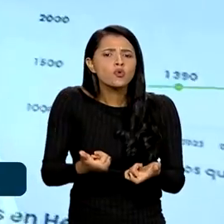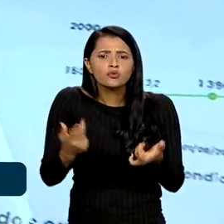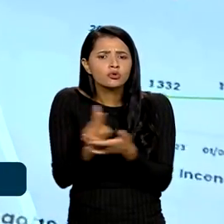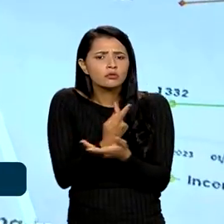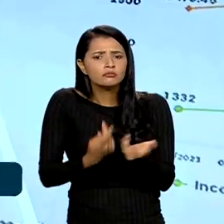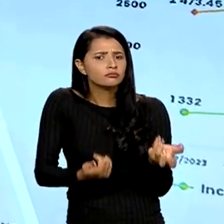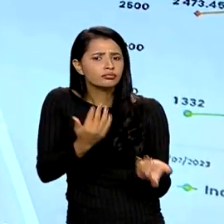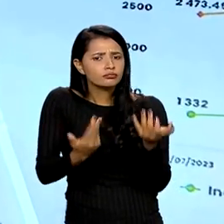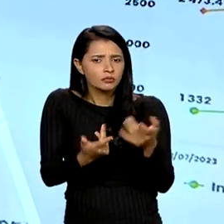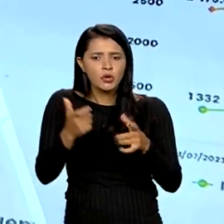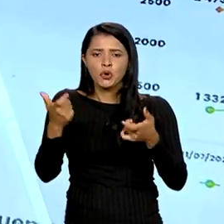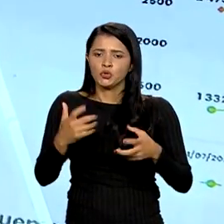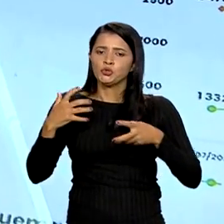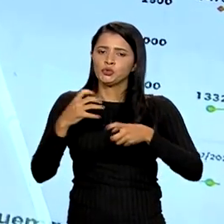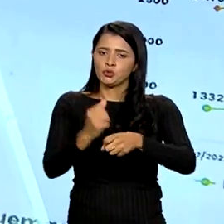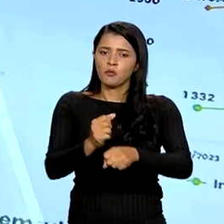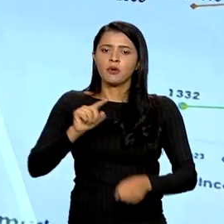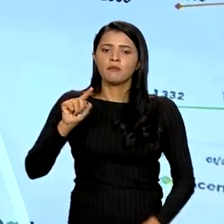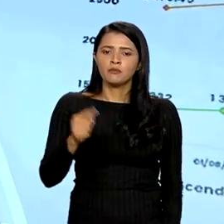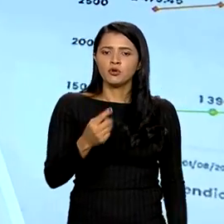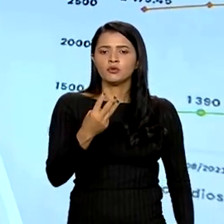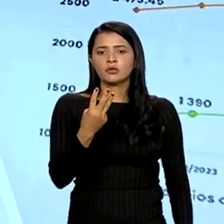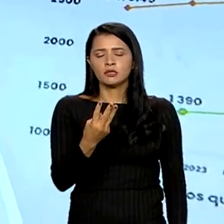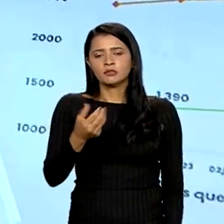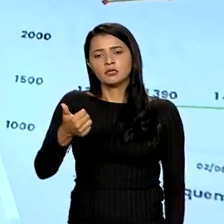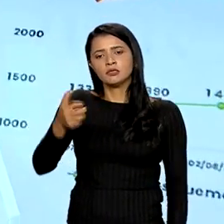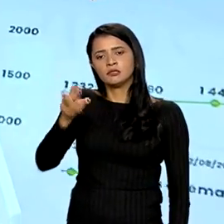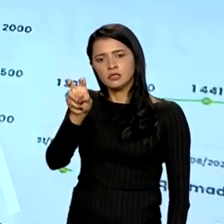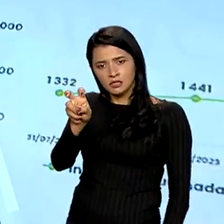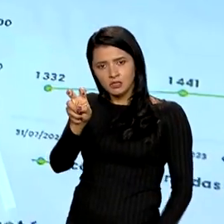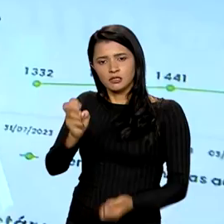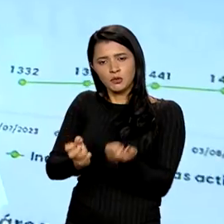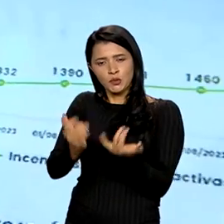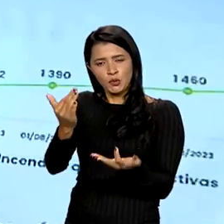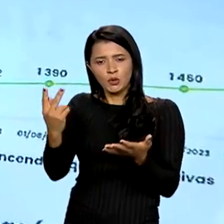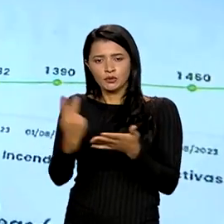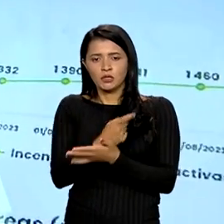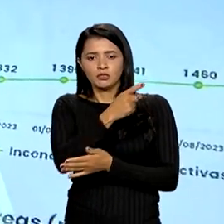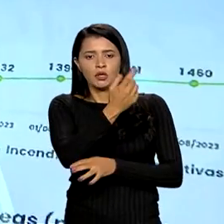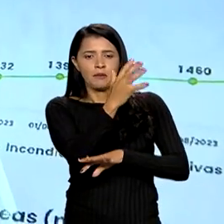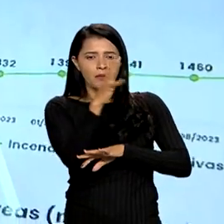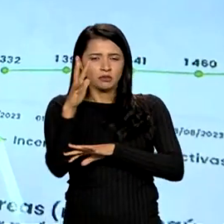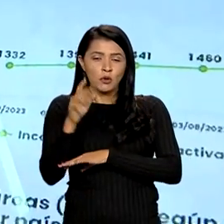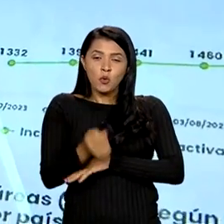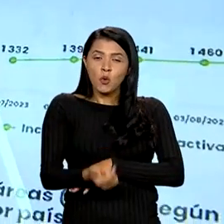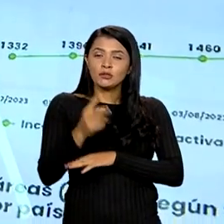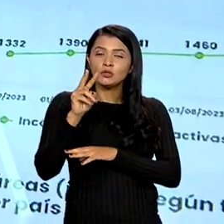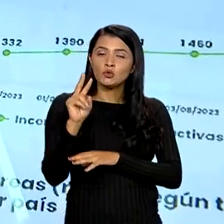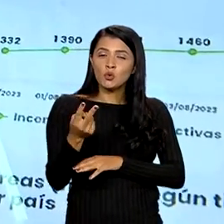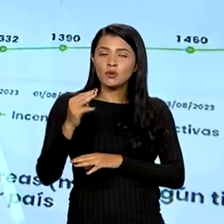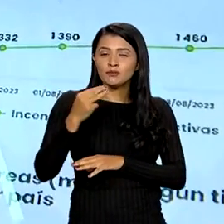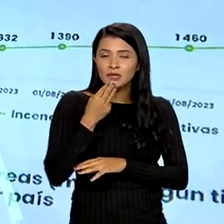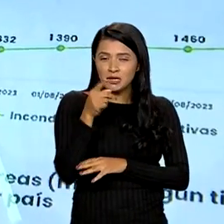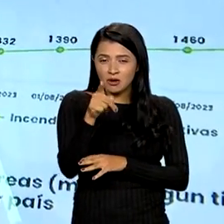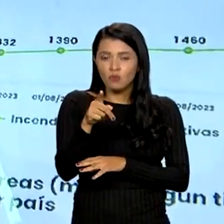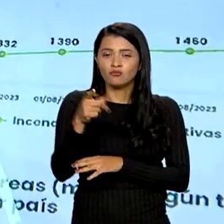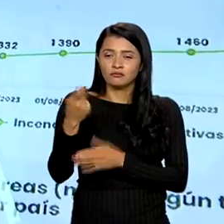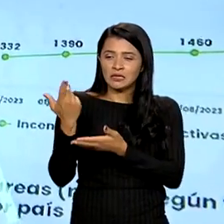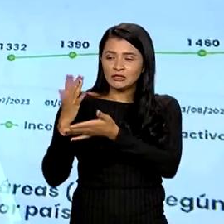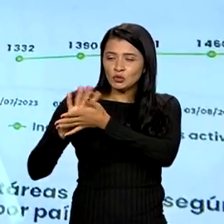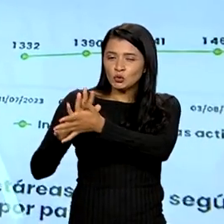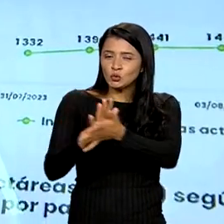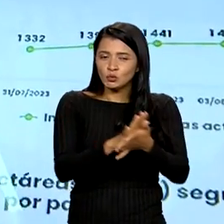Atualmente, são cerca de 1.315 incêndios ocorrendo na Amazônia, quase 2 milhões de hectares sendo afetados.